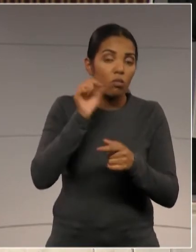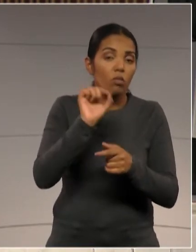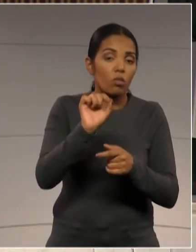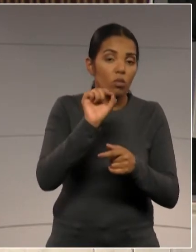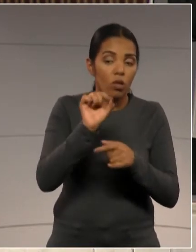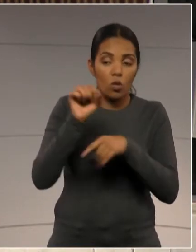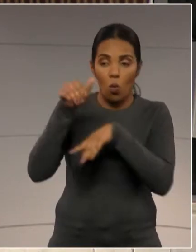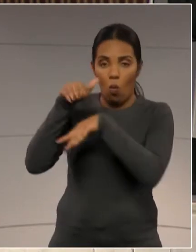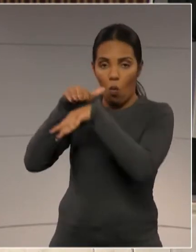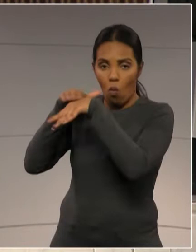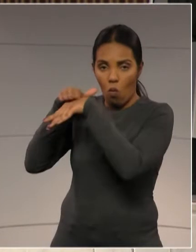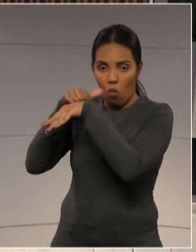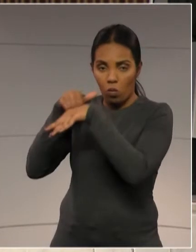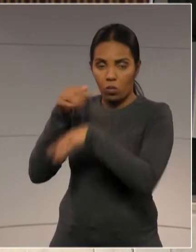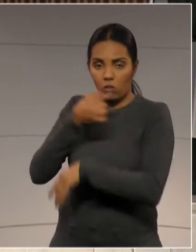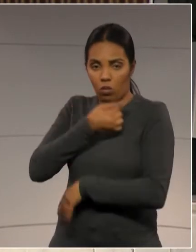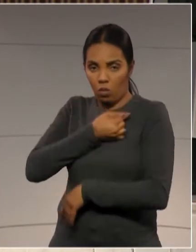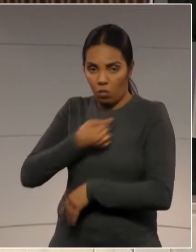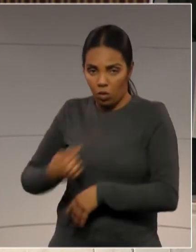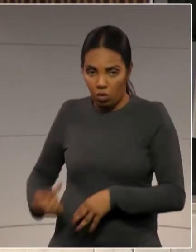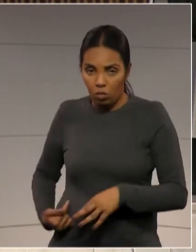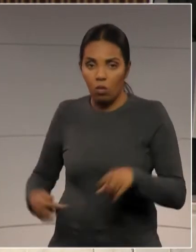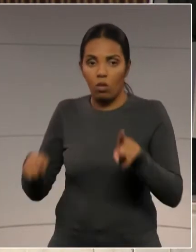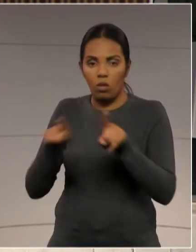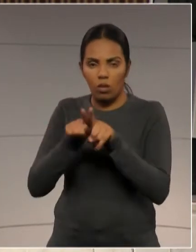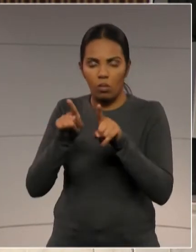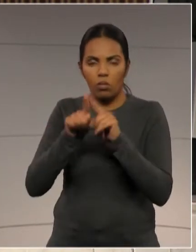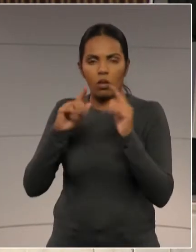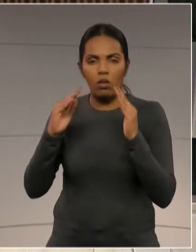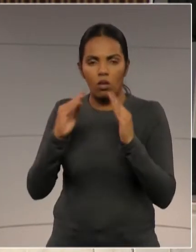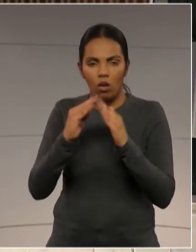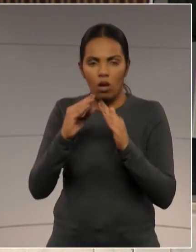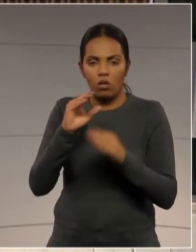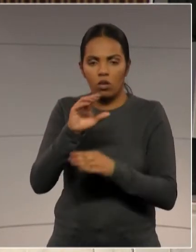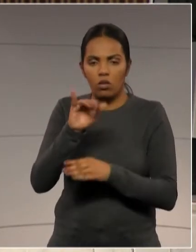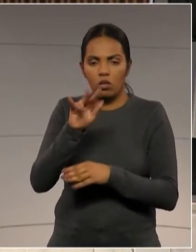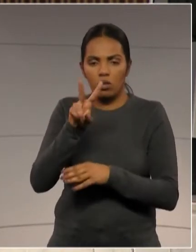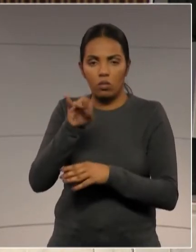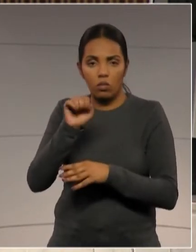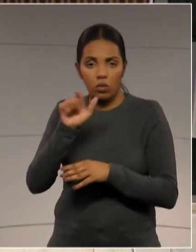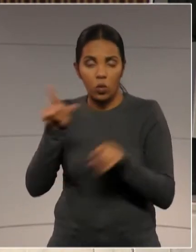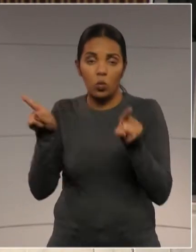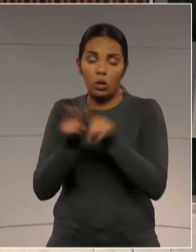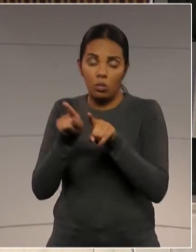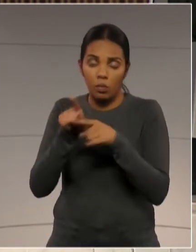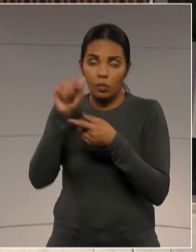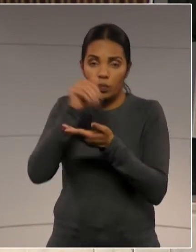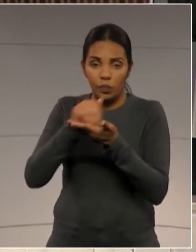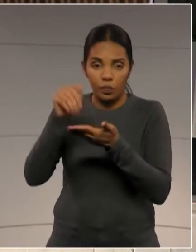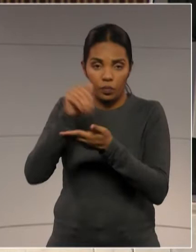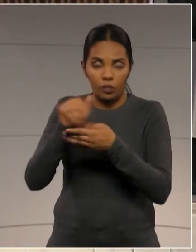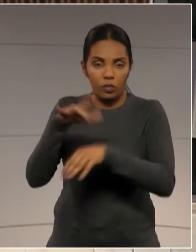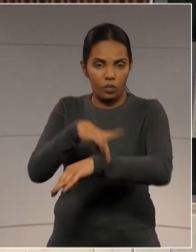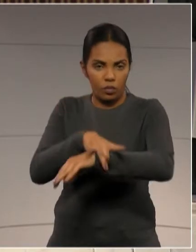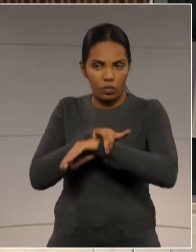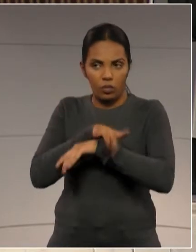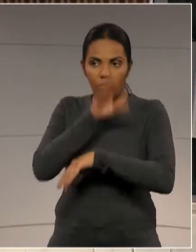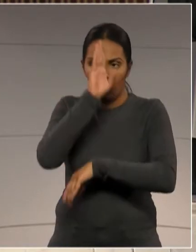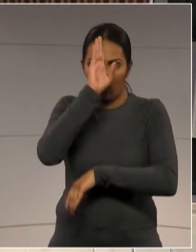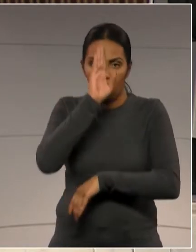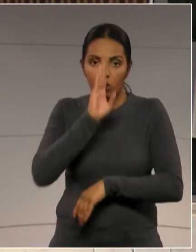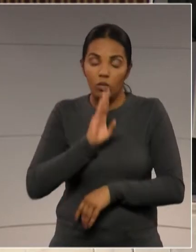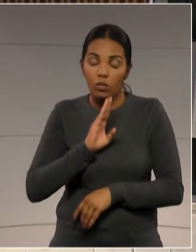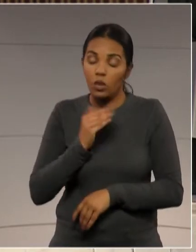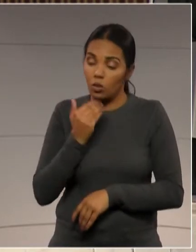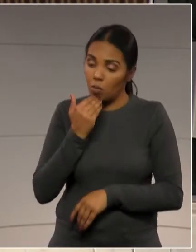governador, do chefe da Casa Civil, do secretário de Segurança Pública, o tempo, quando possível